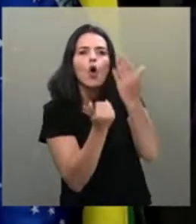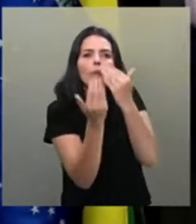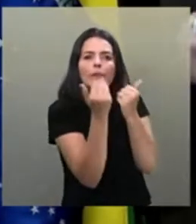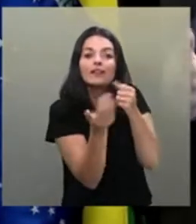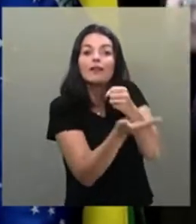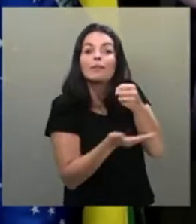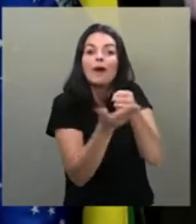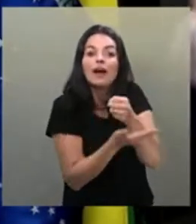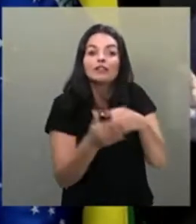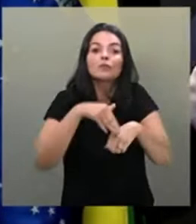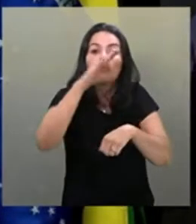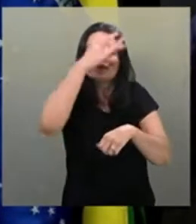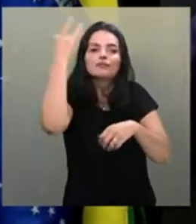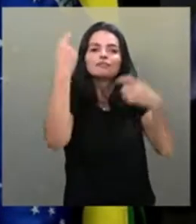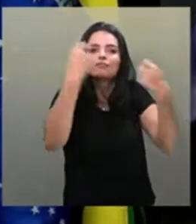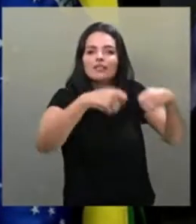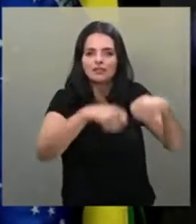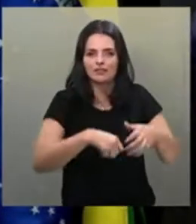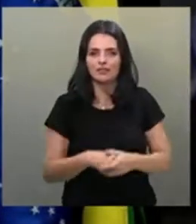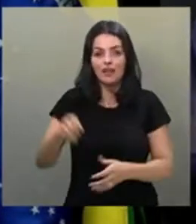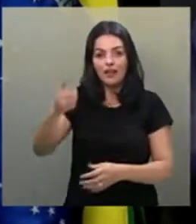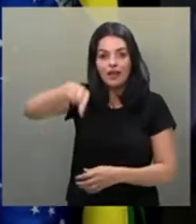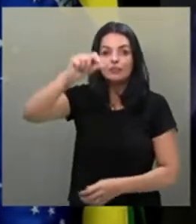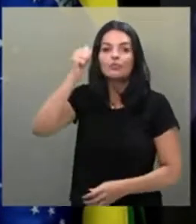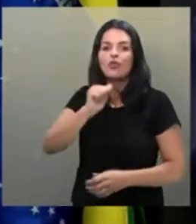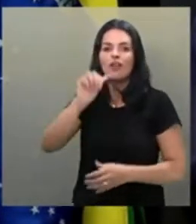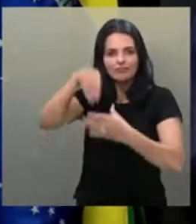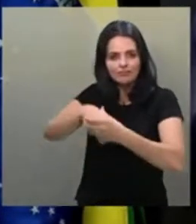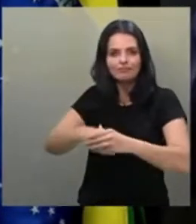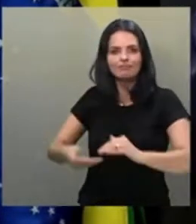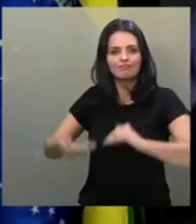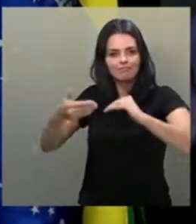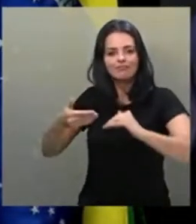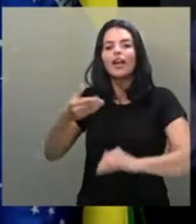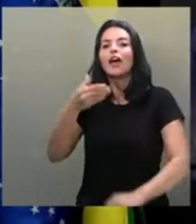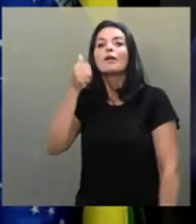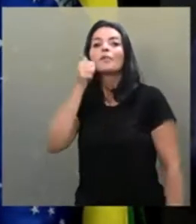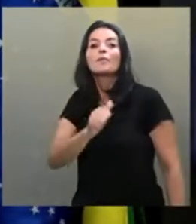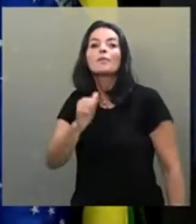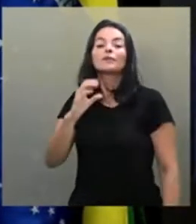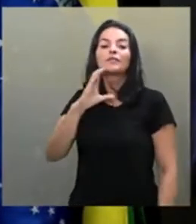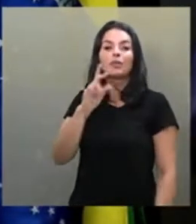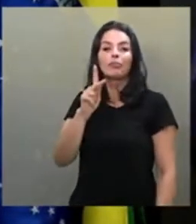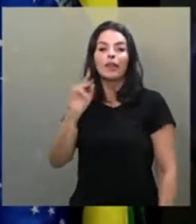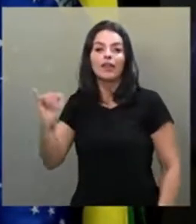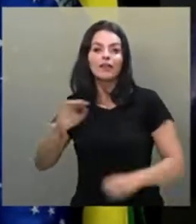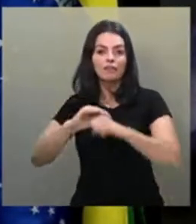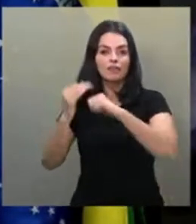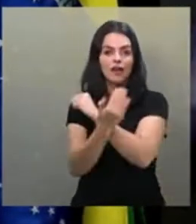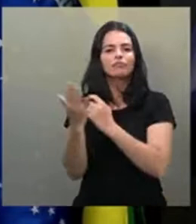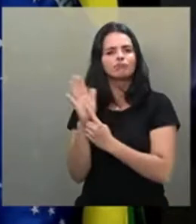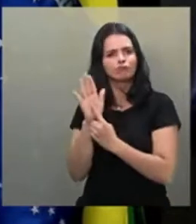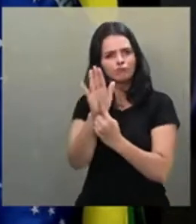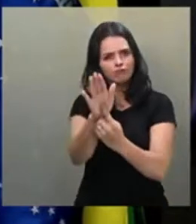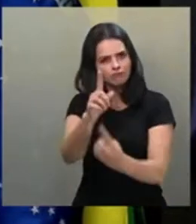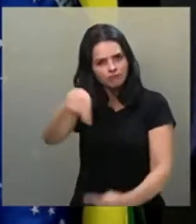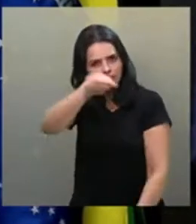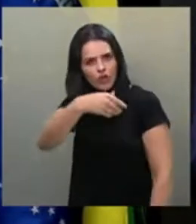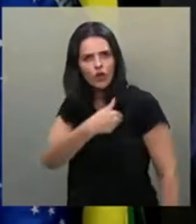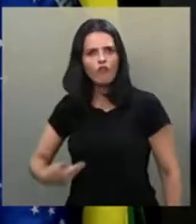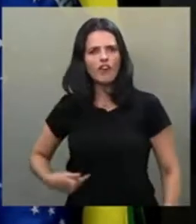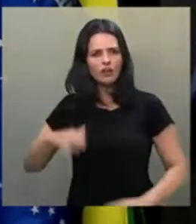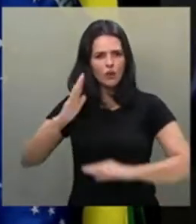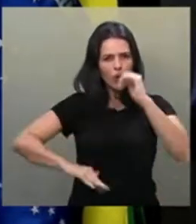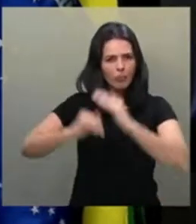mulheres da bancada feminina que fizeram a diferença na CPI da pandemia, para mostrar que hoje nós temos um governo, não só